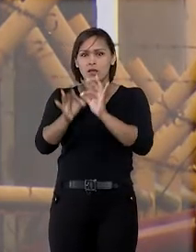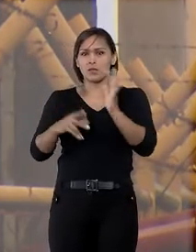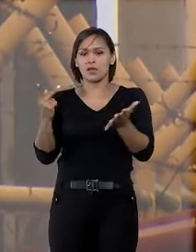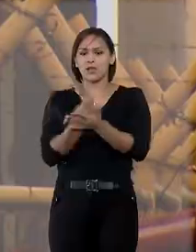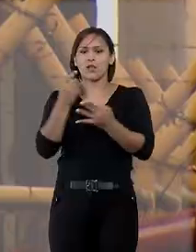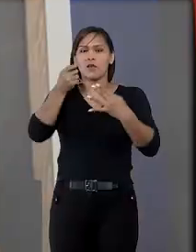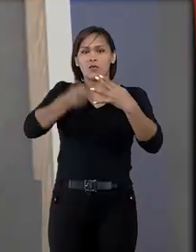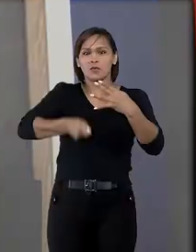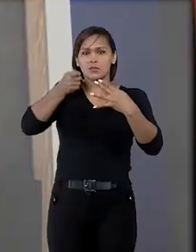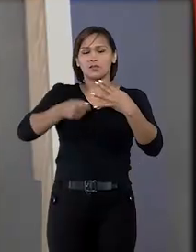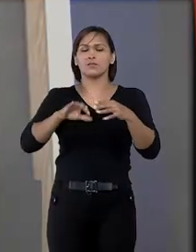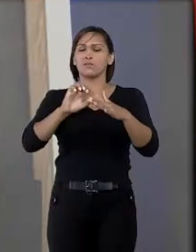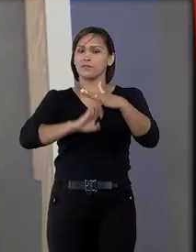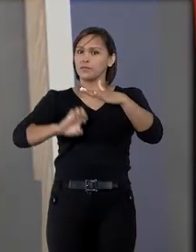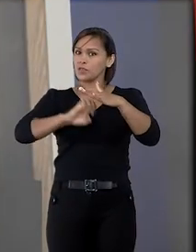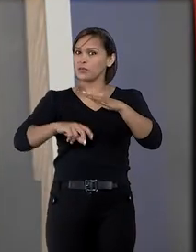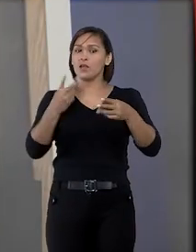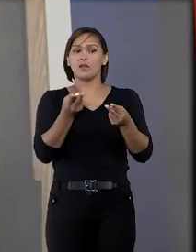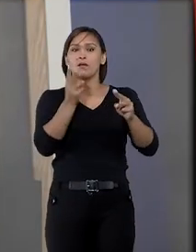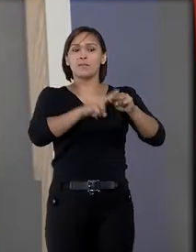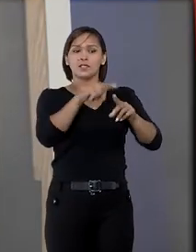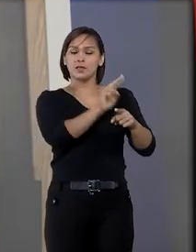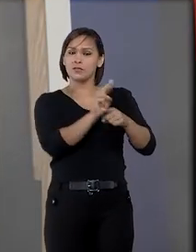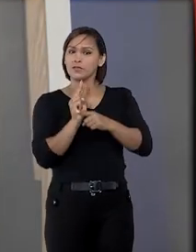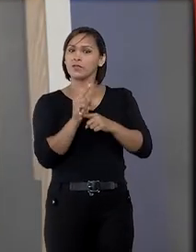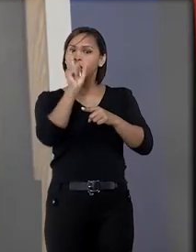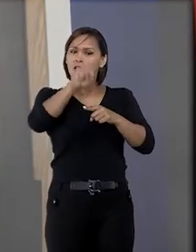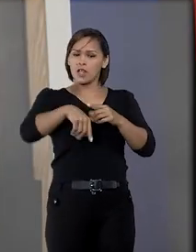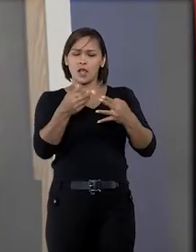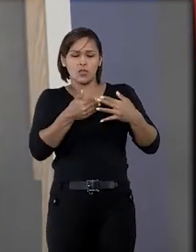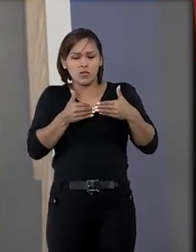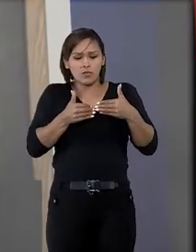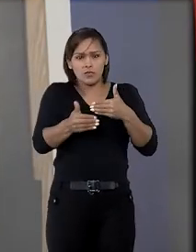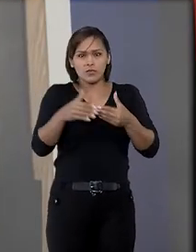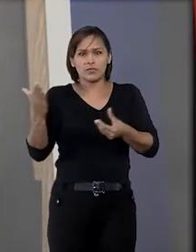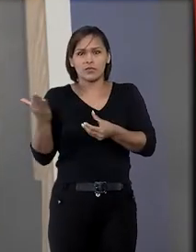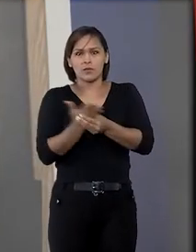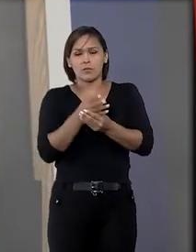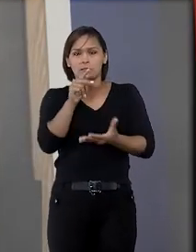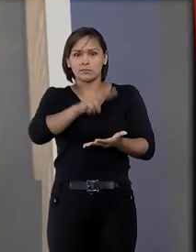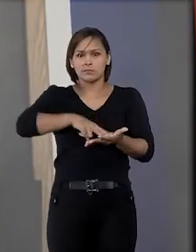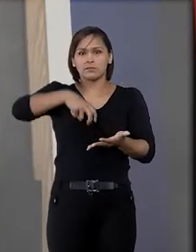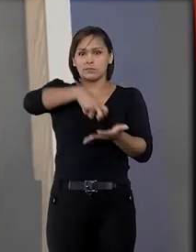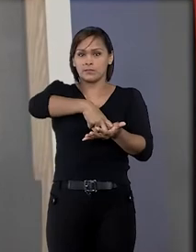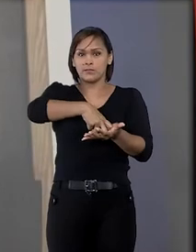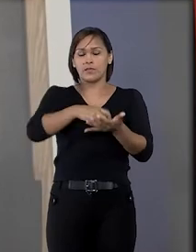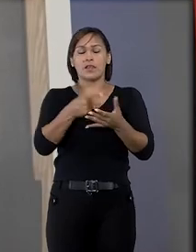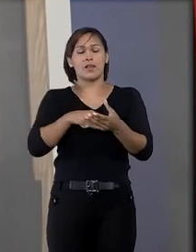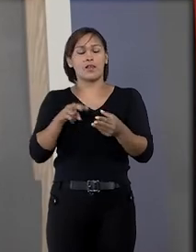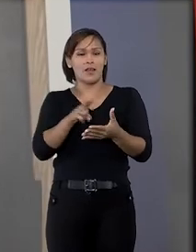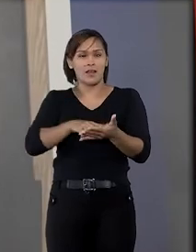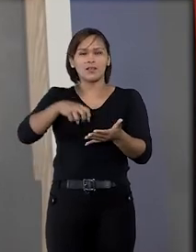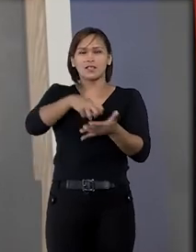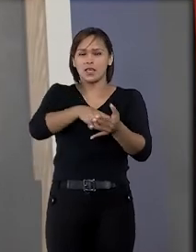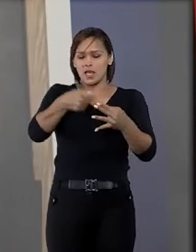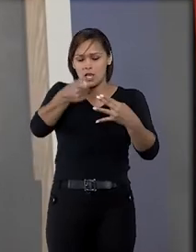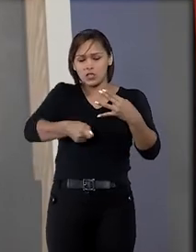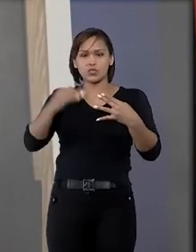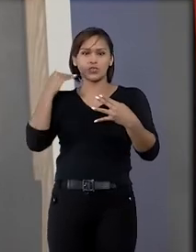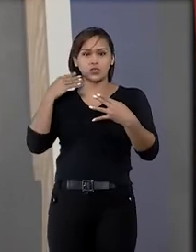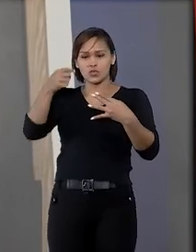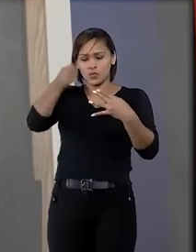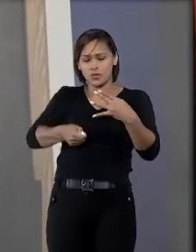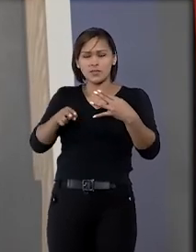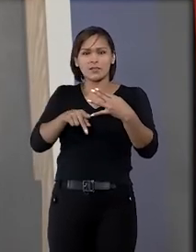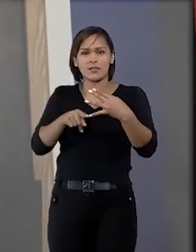da sentença. O empresário teve a prisão preventiva decretada no curso da ação penal. Na sentença condenatória, a juíza de primeiro